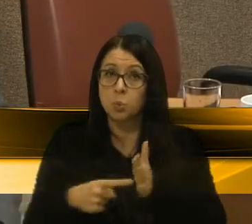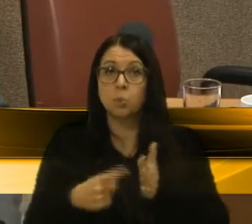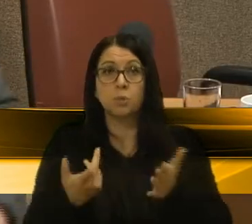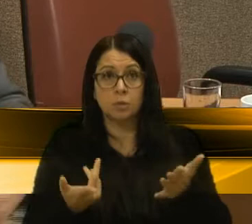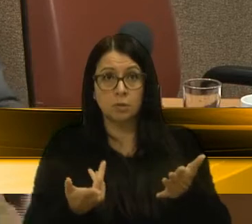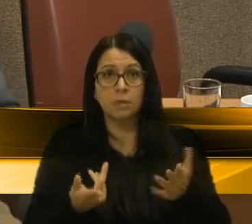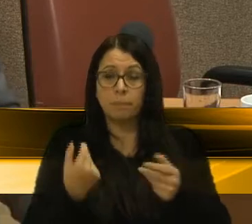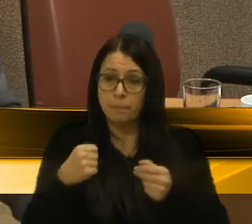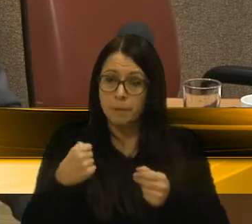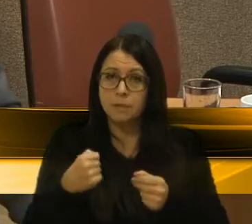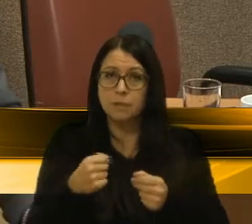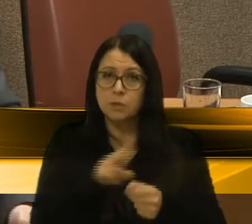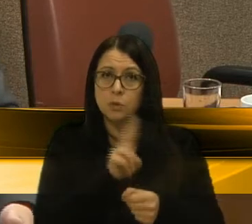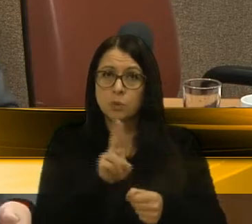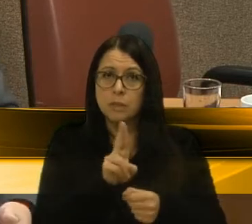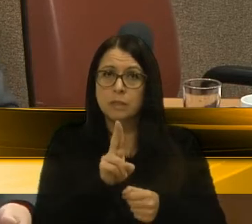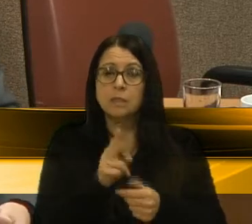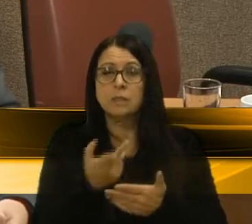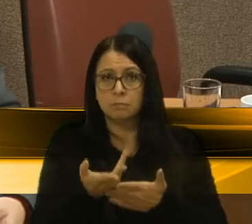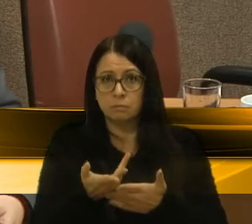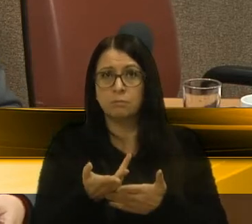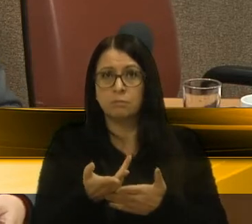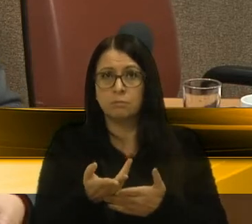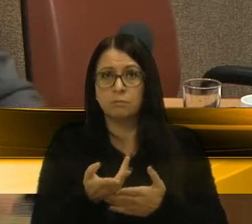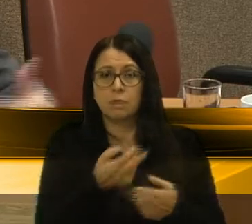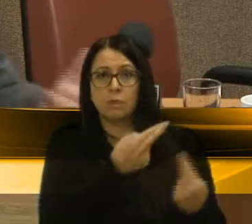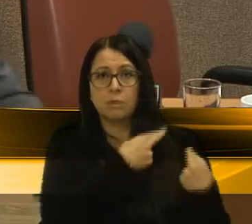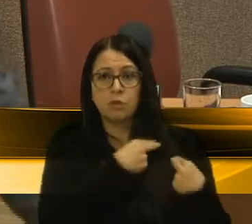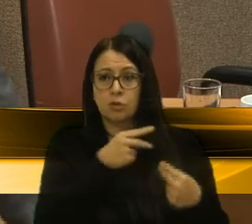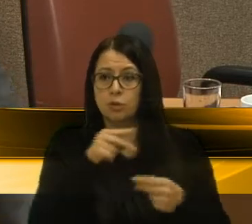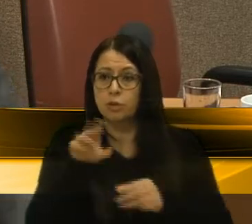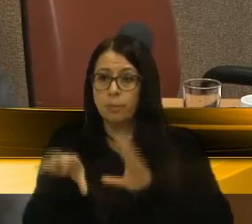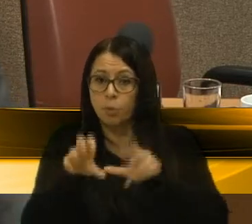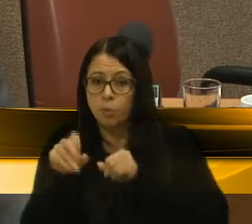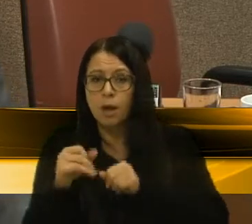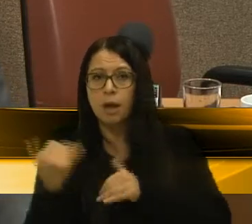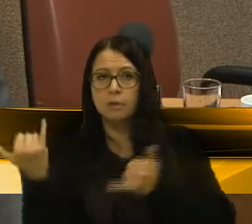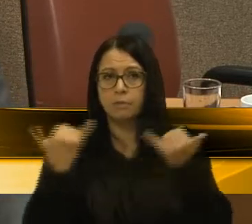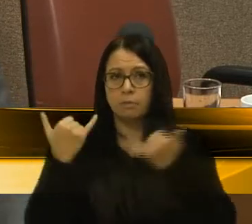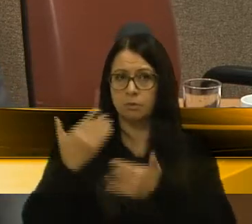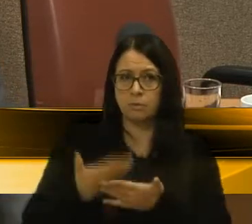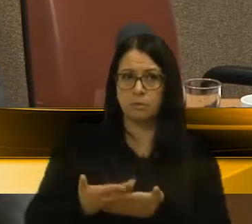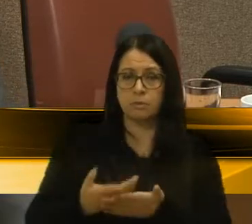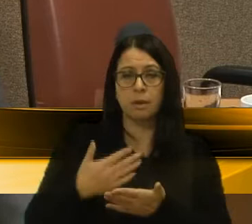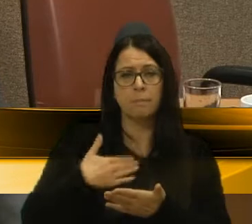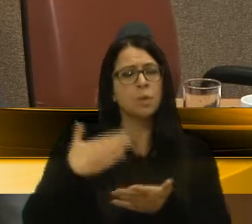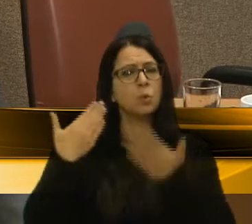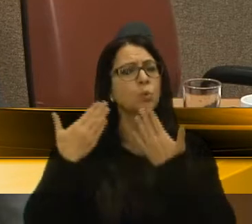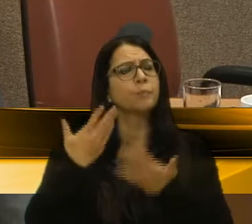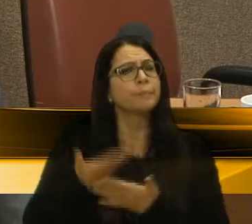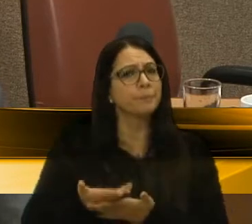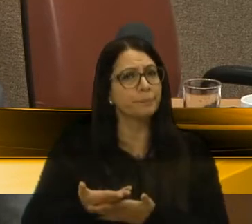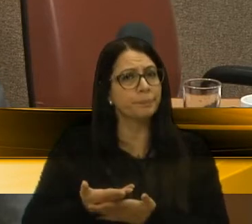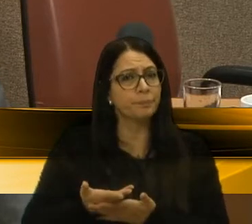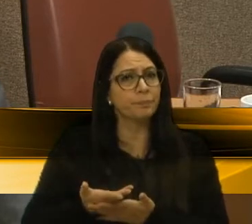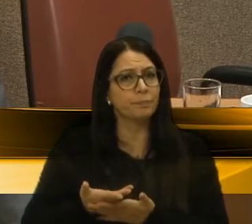precisa usar a prerrogativa de buscar essas informações. Mas a minha dúvida é,